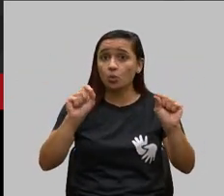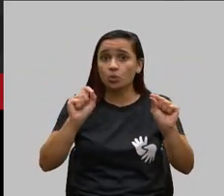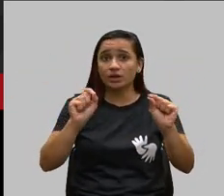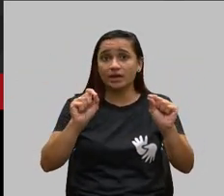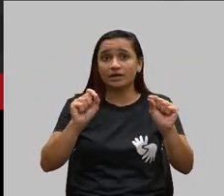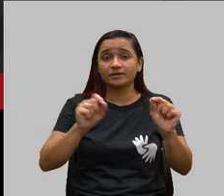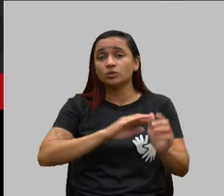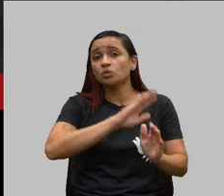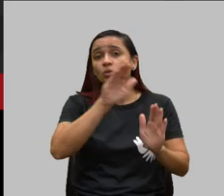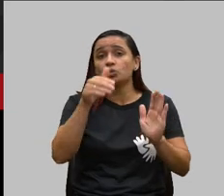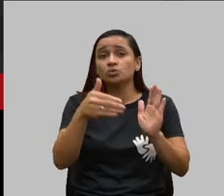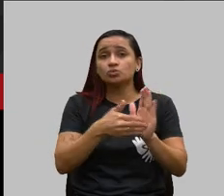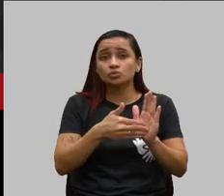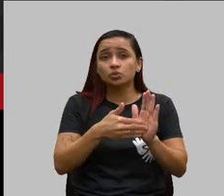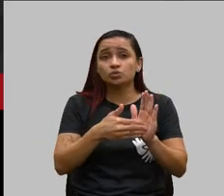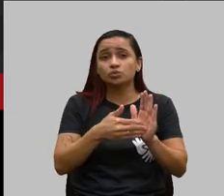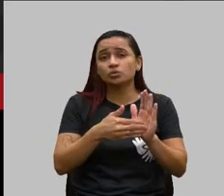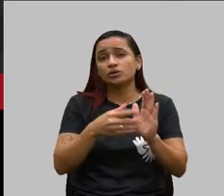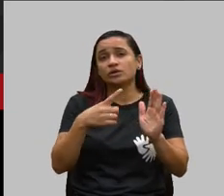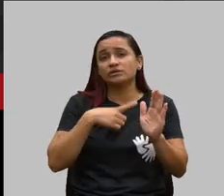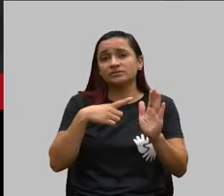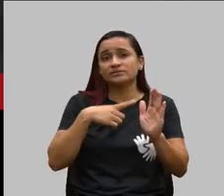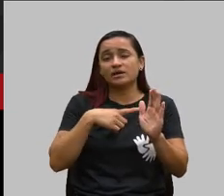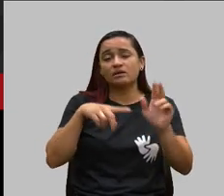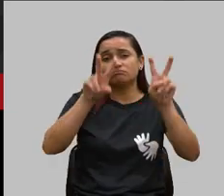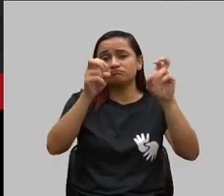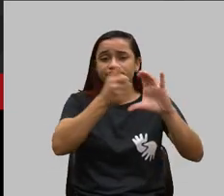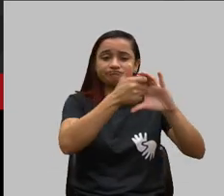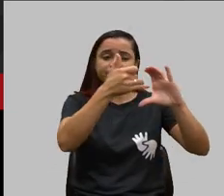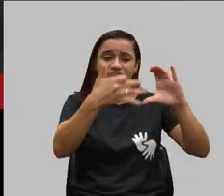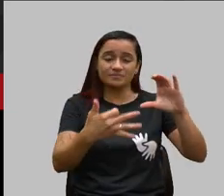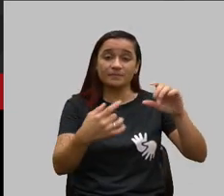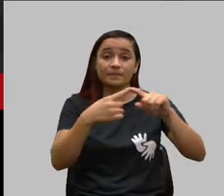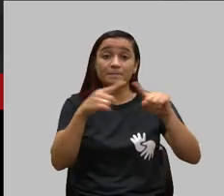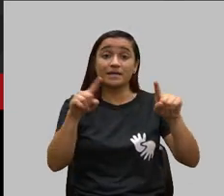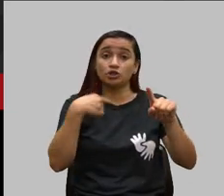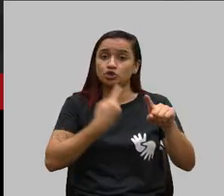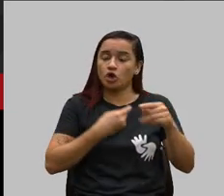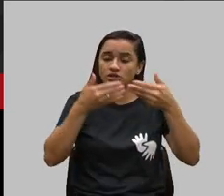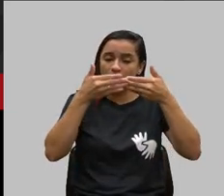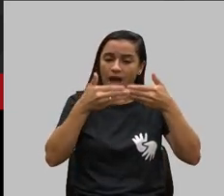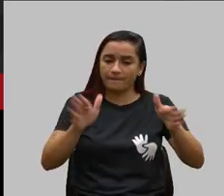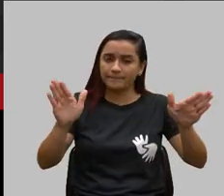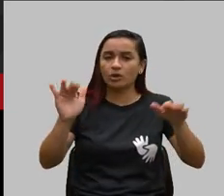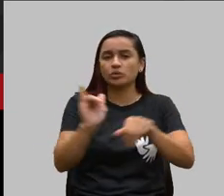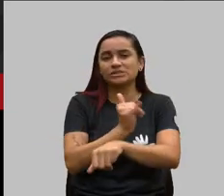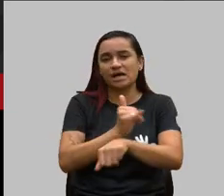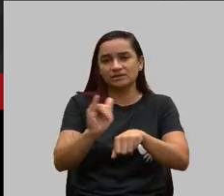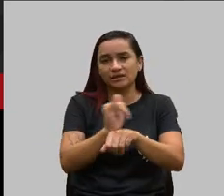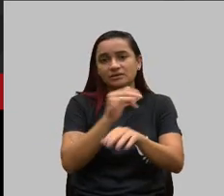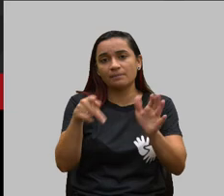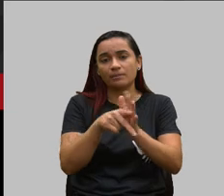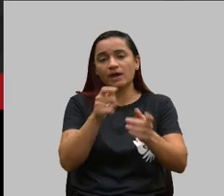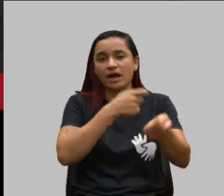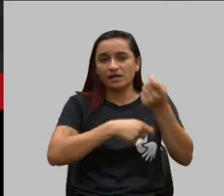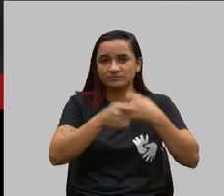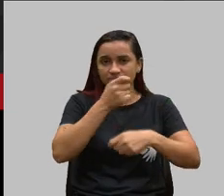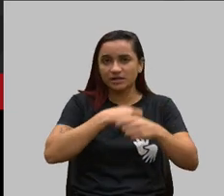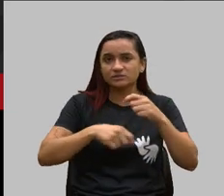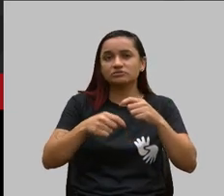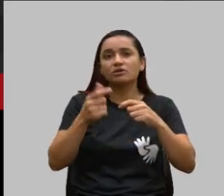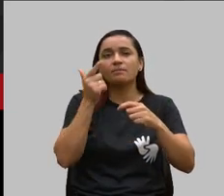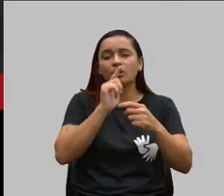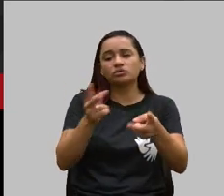chego a NS tem analisado de forma criteriosa, nós abrimos procedimentos administrativos preliminares para verificar a